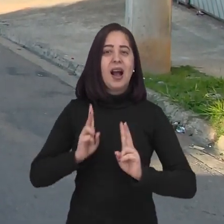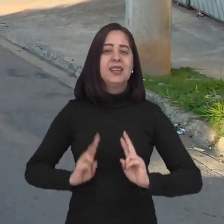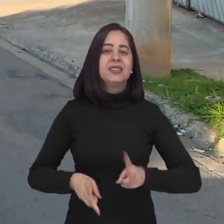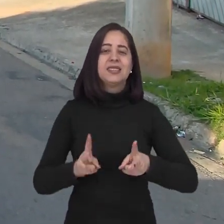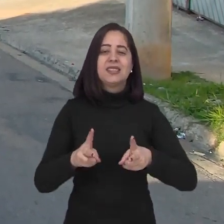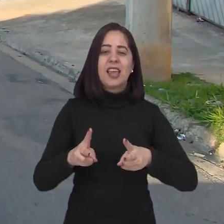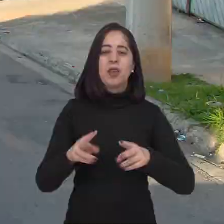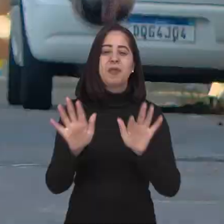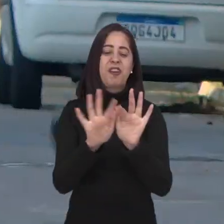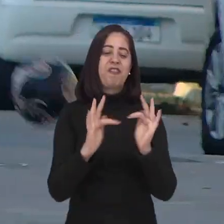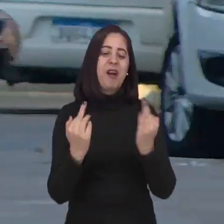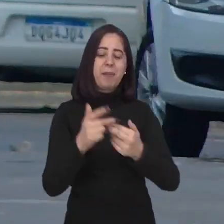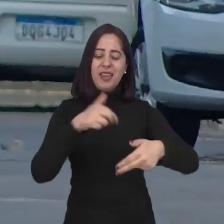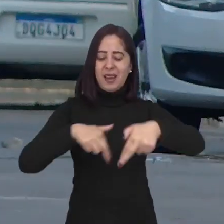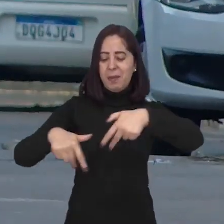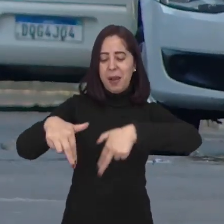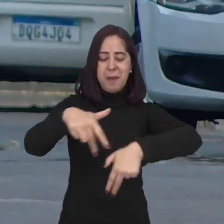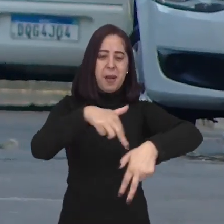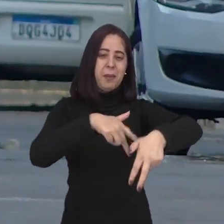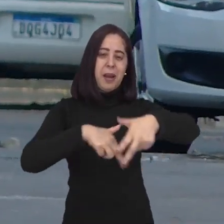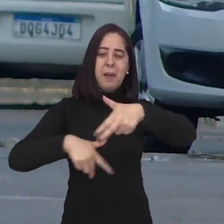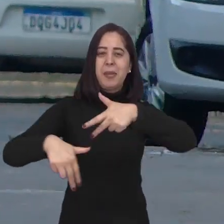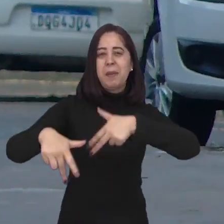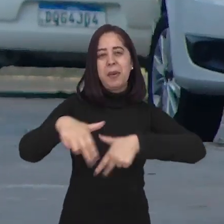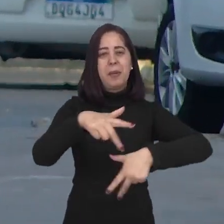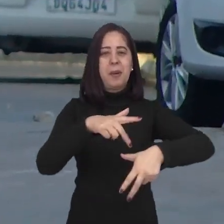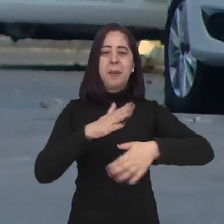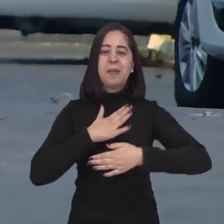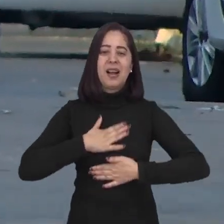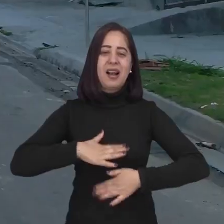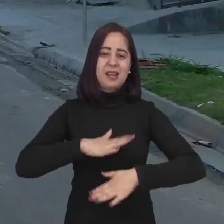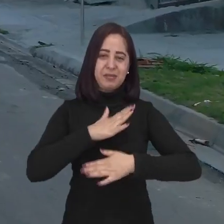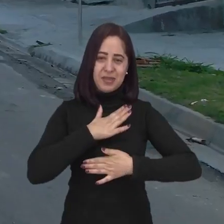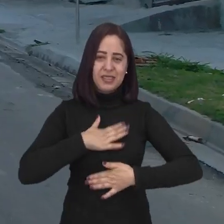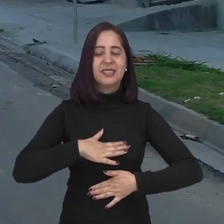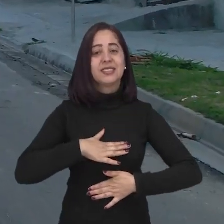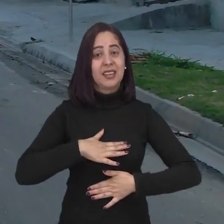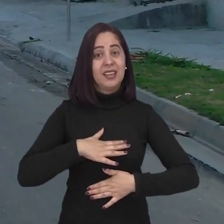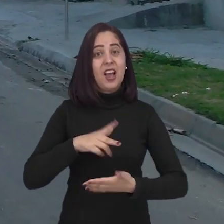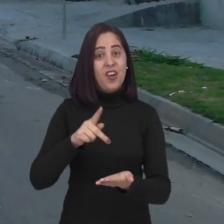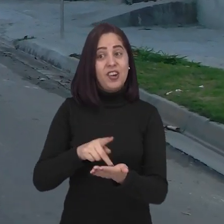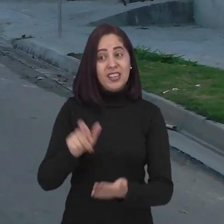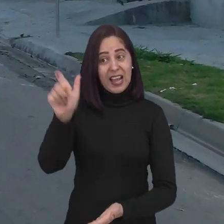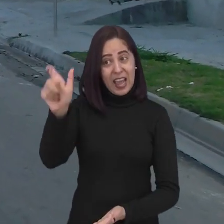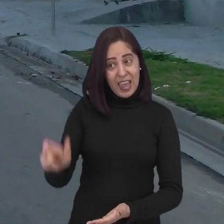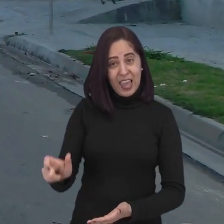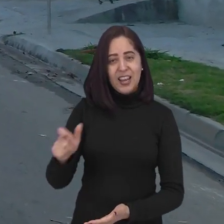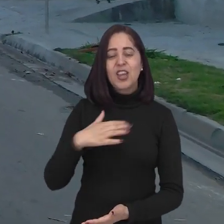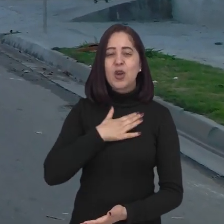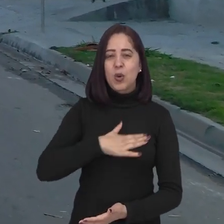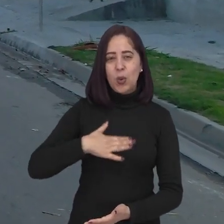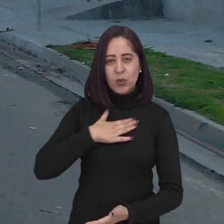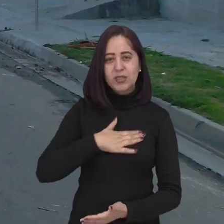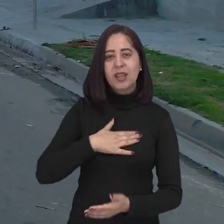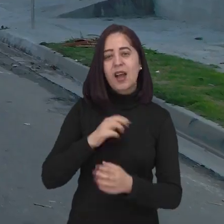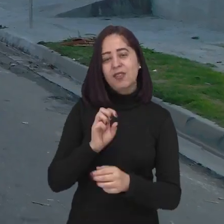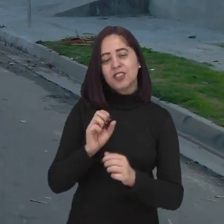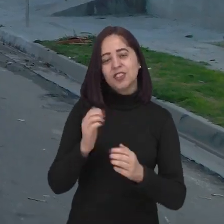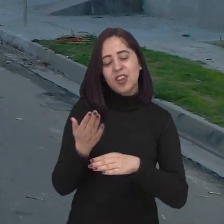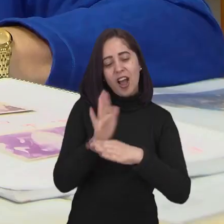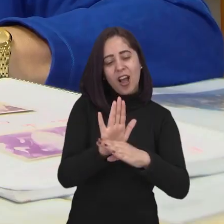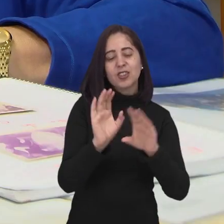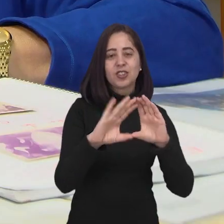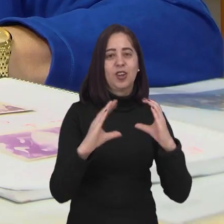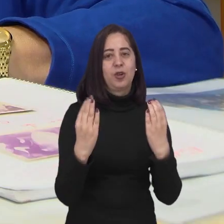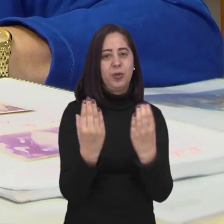rodeada de famílias que hoje vivem com mais conforto e bem-estar. Sem dúvidas, o que o Wilson buscava com trabalhos solidários.